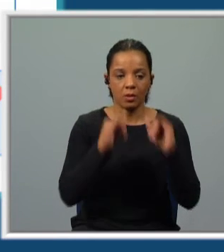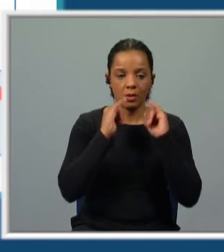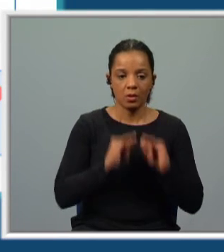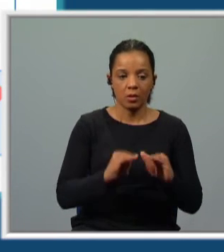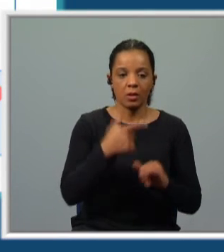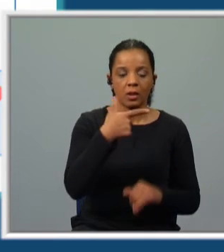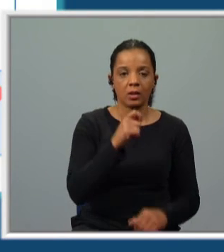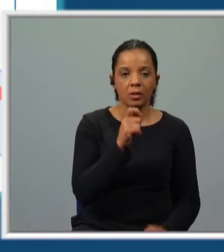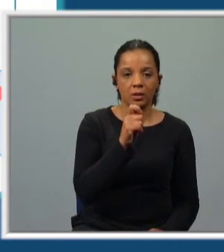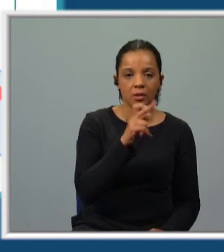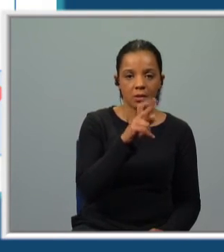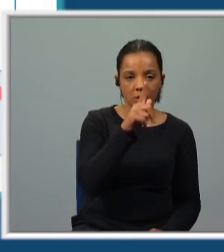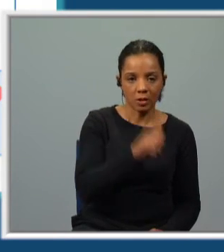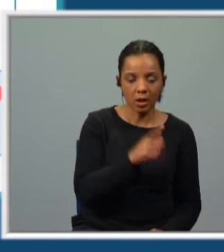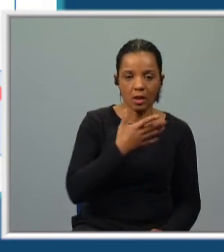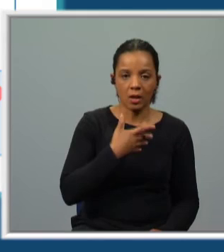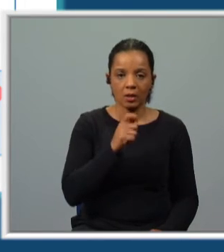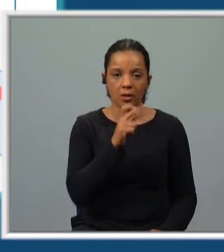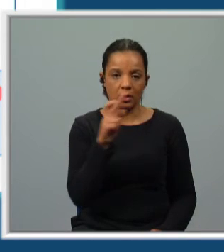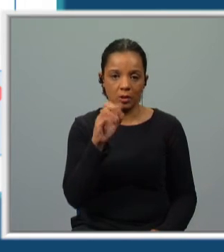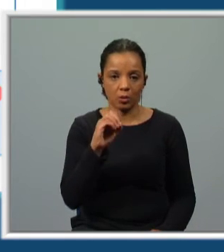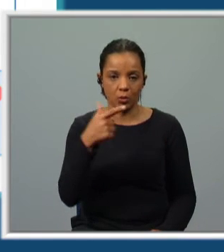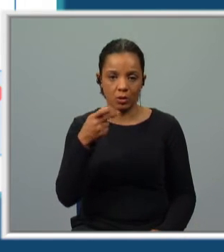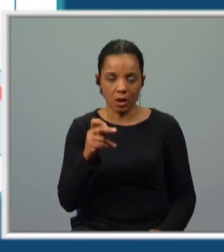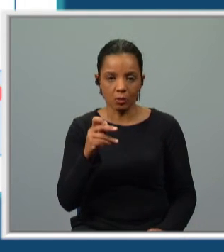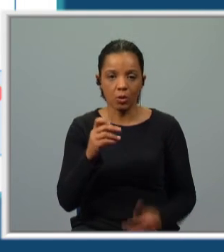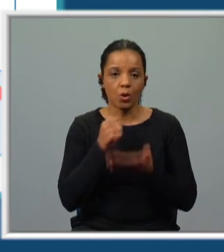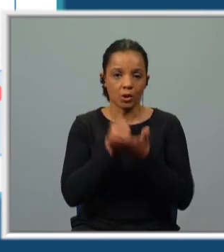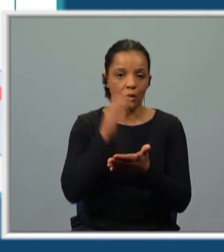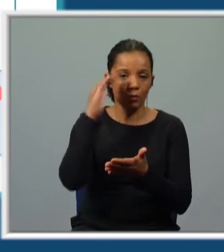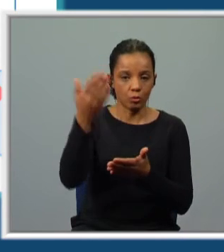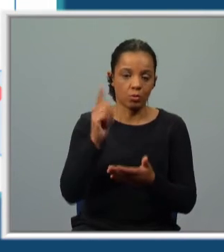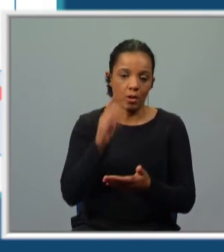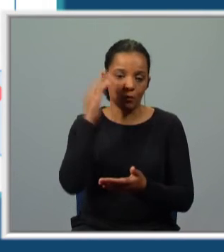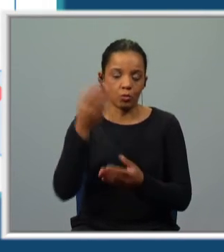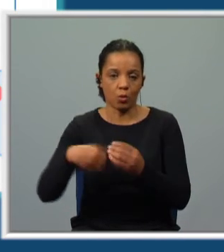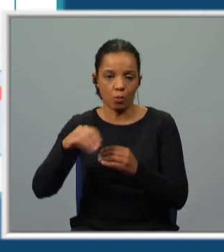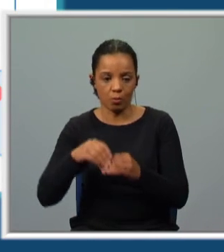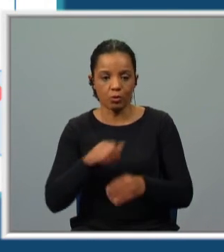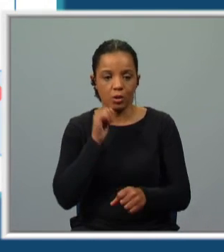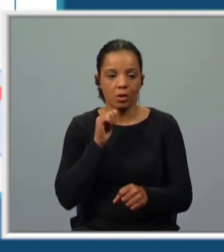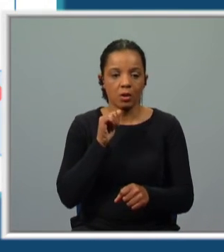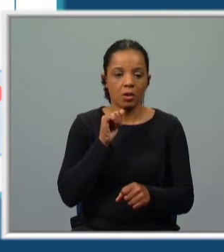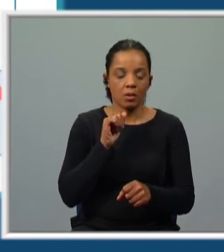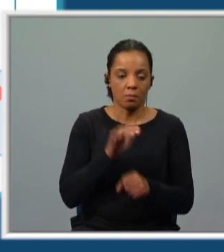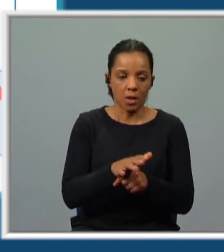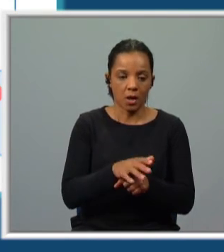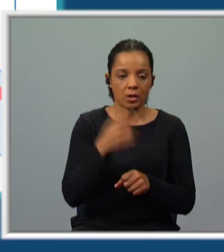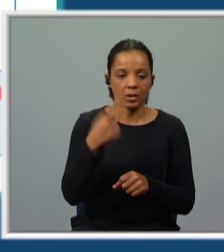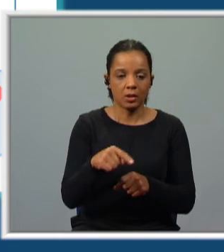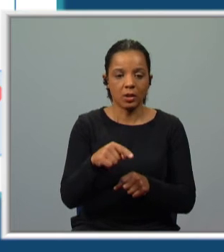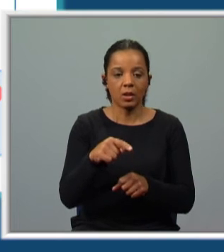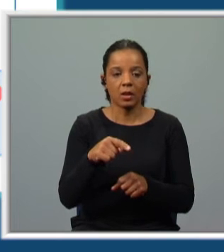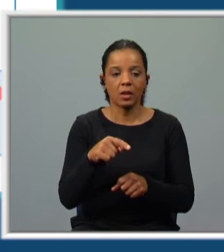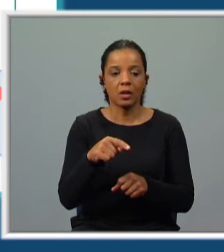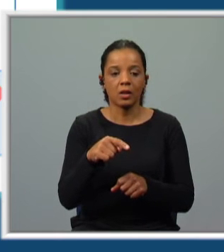terá derrotado o Adamastor. Fácil, auxiliar no futuro, futuro composto. O mar tinha estado calmo. Já temos aqui